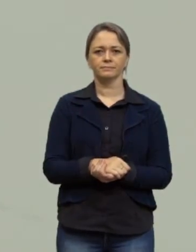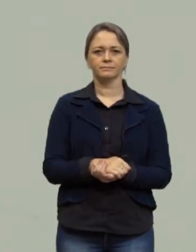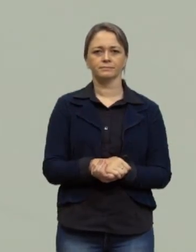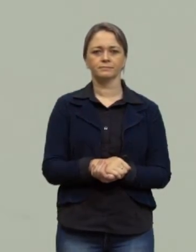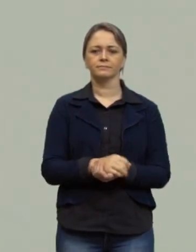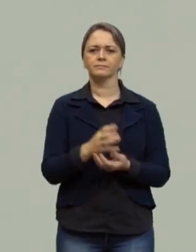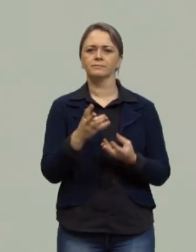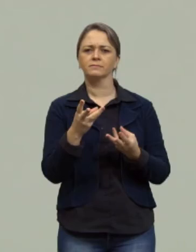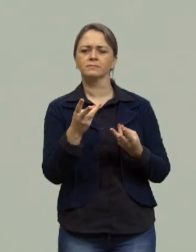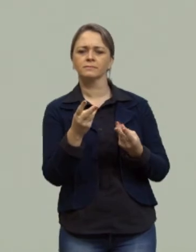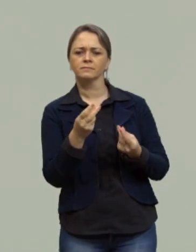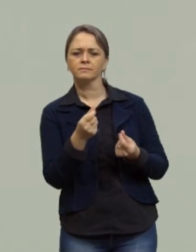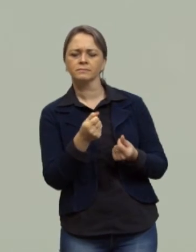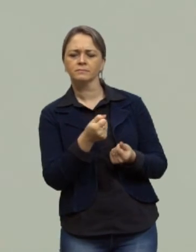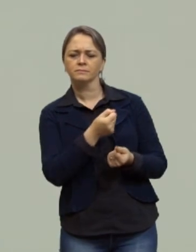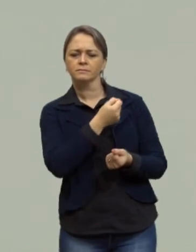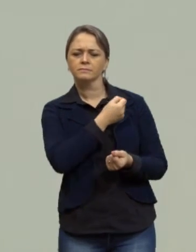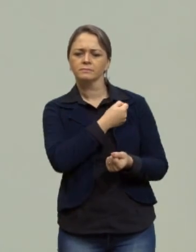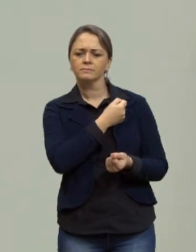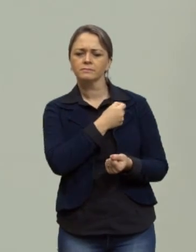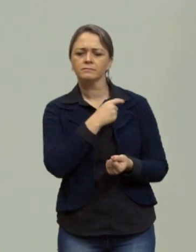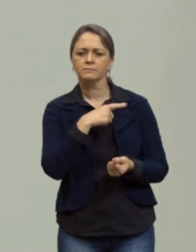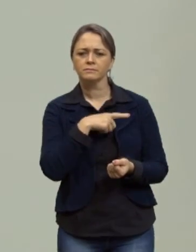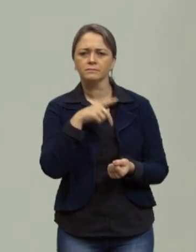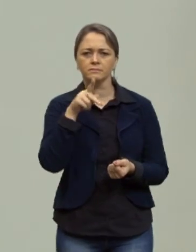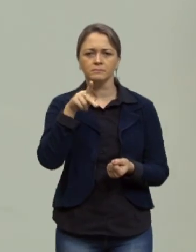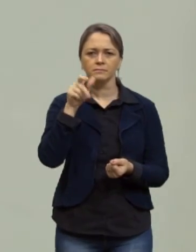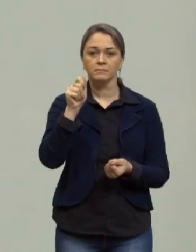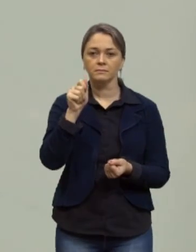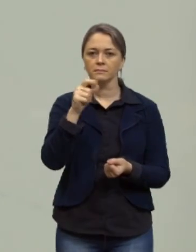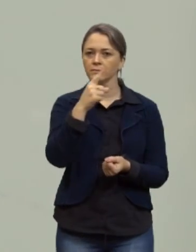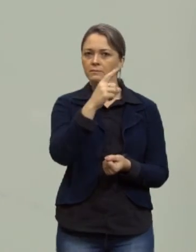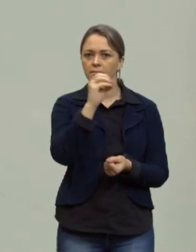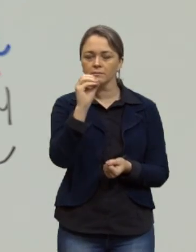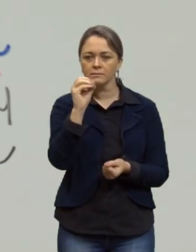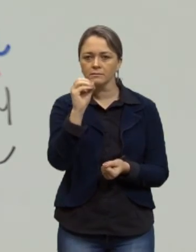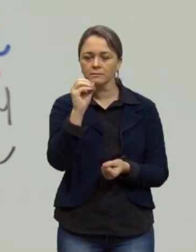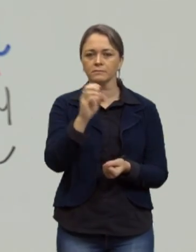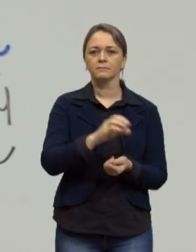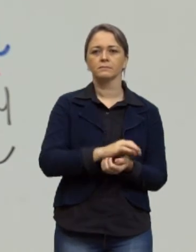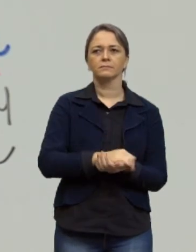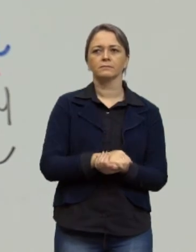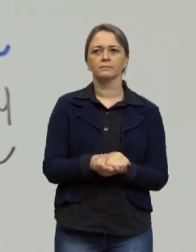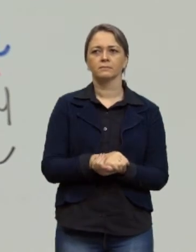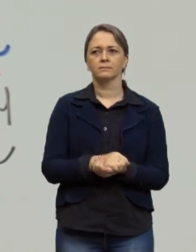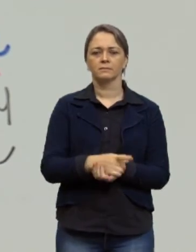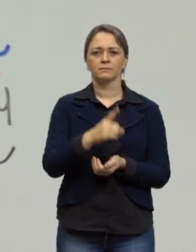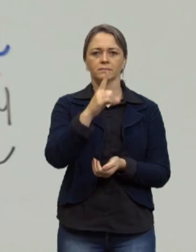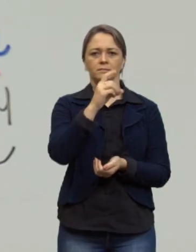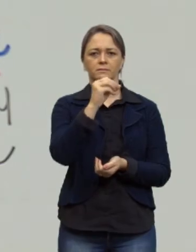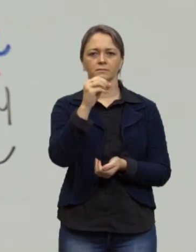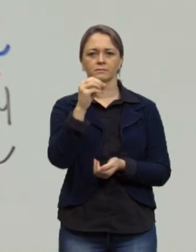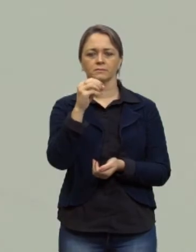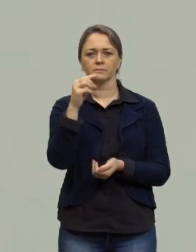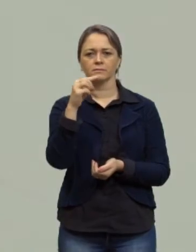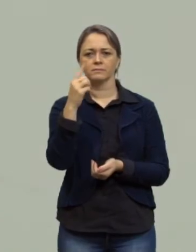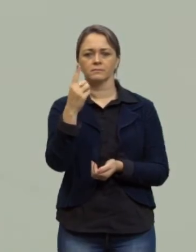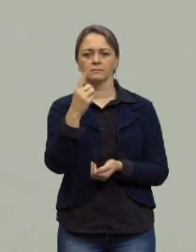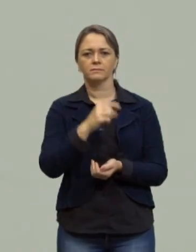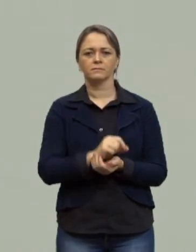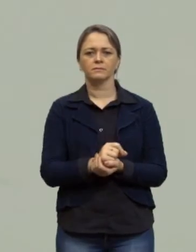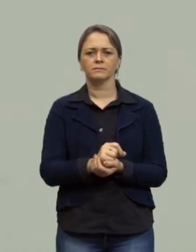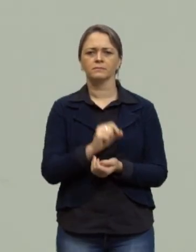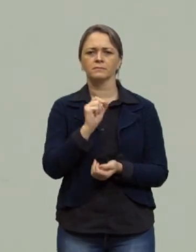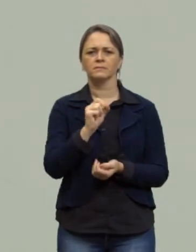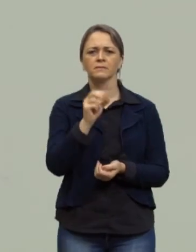quantos termos tem esta PA? dez termos dez menos um quem é